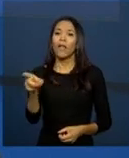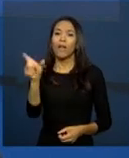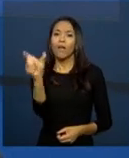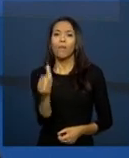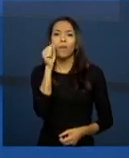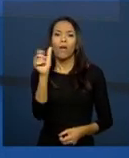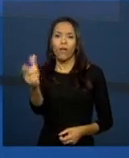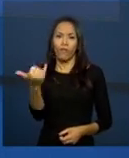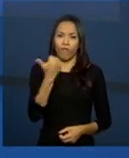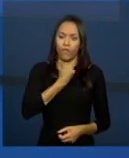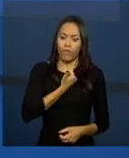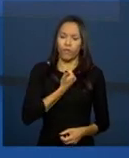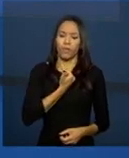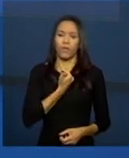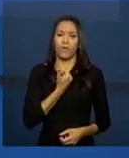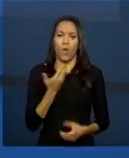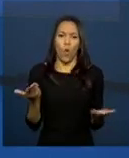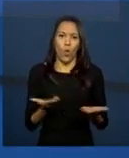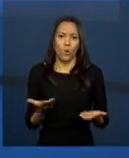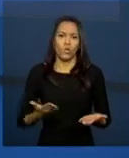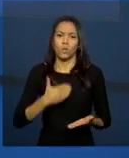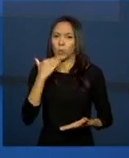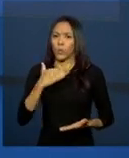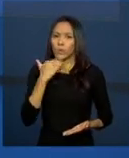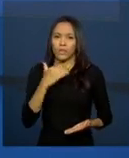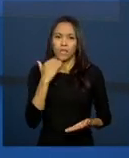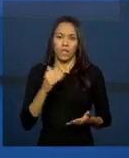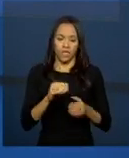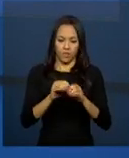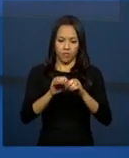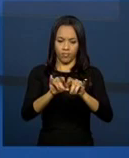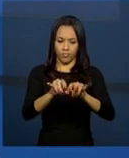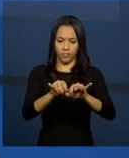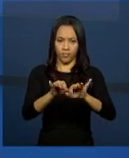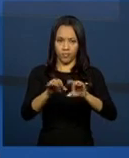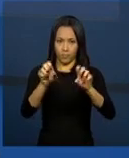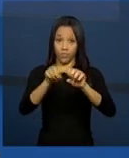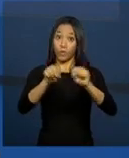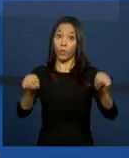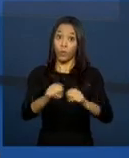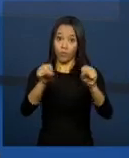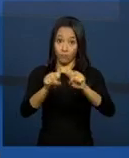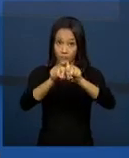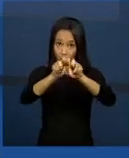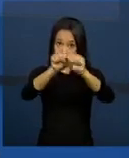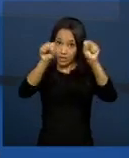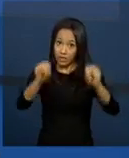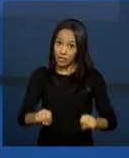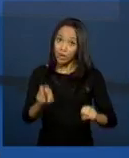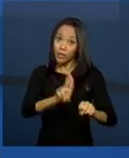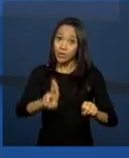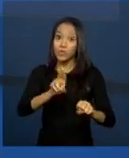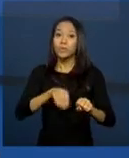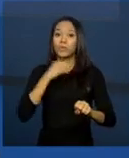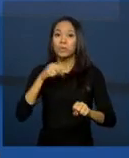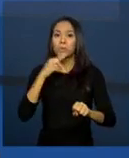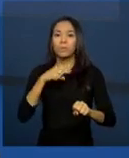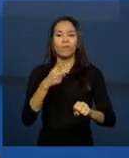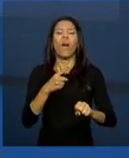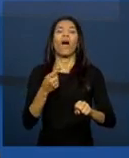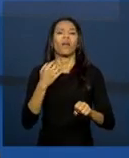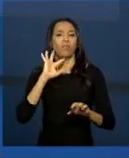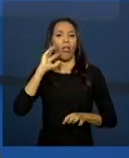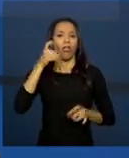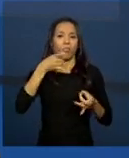hoje, fazer o prontuário eletrônico dessa pessoa, não quer dizer que ela não deva fazer o prontuário físico. Então, primeira coisa, essa pessoa